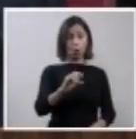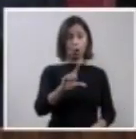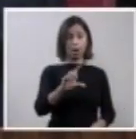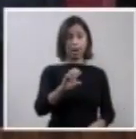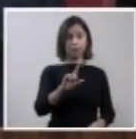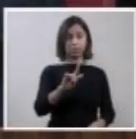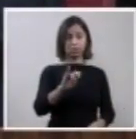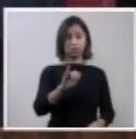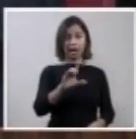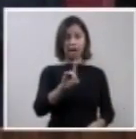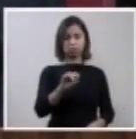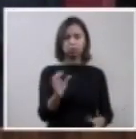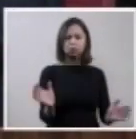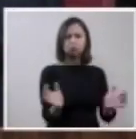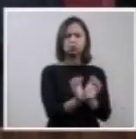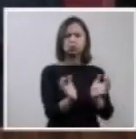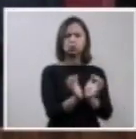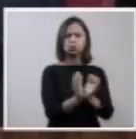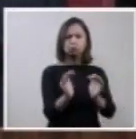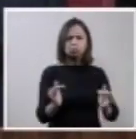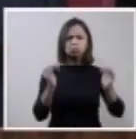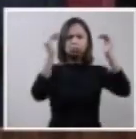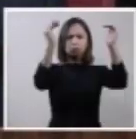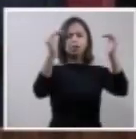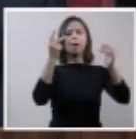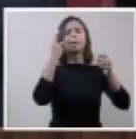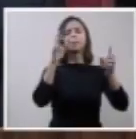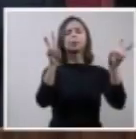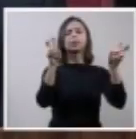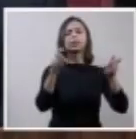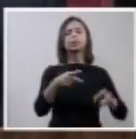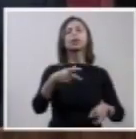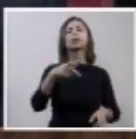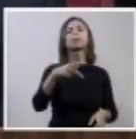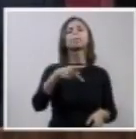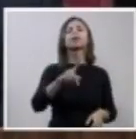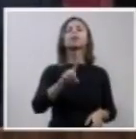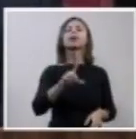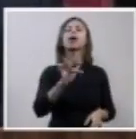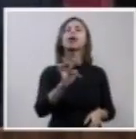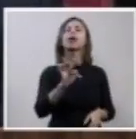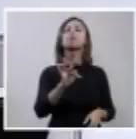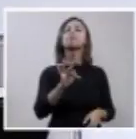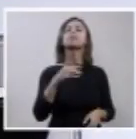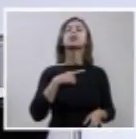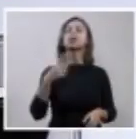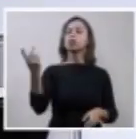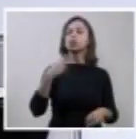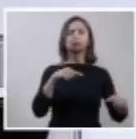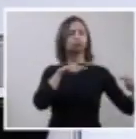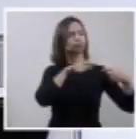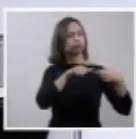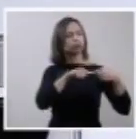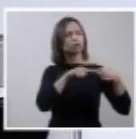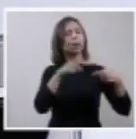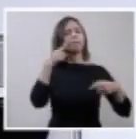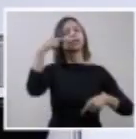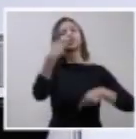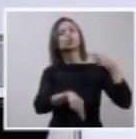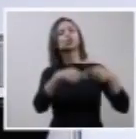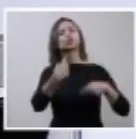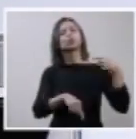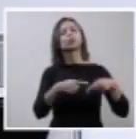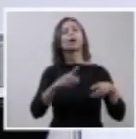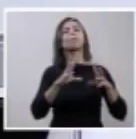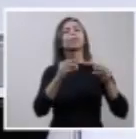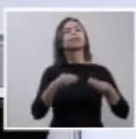DPF, o faria considerado apenas o gênero feminino. Todo poder às